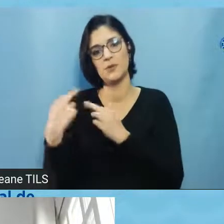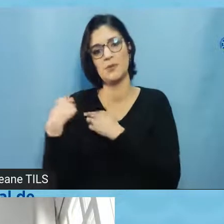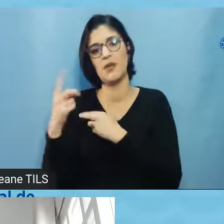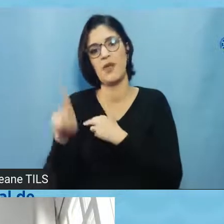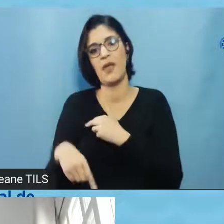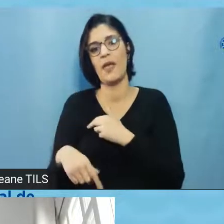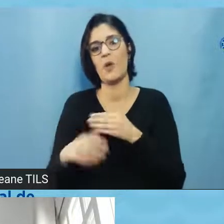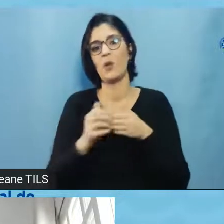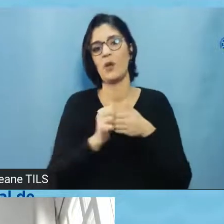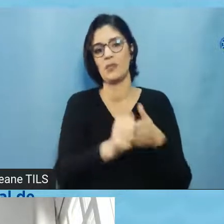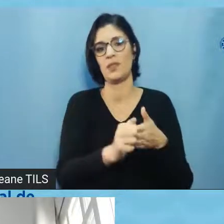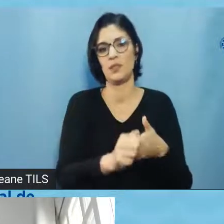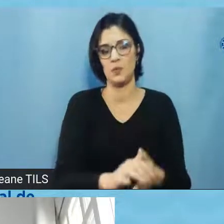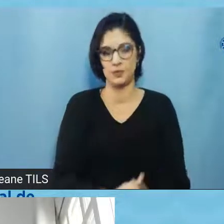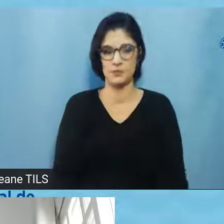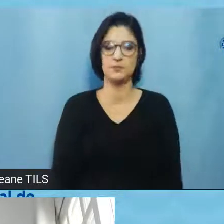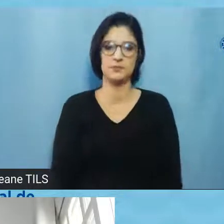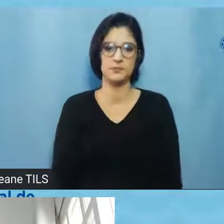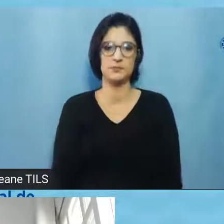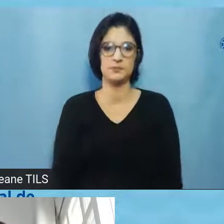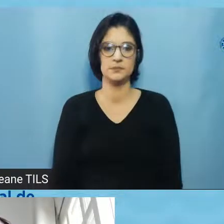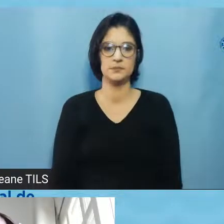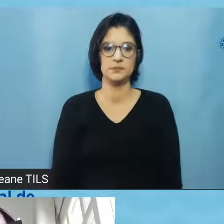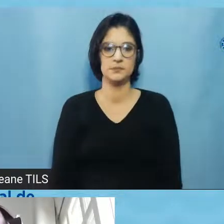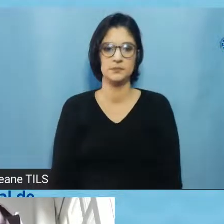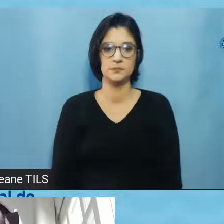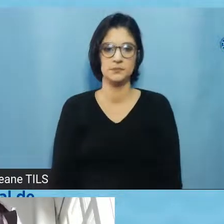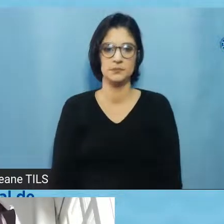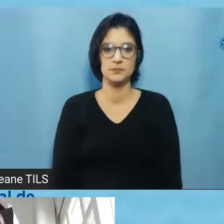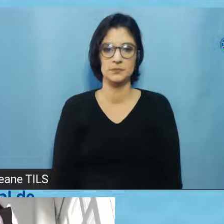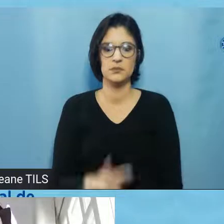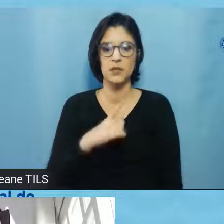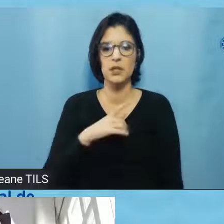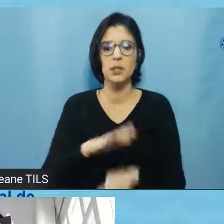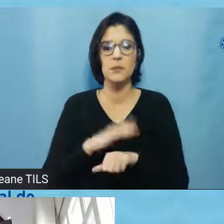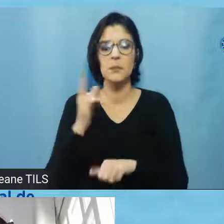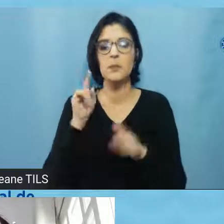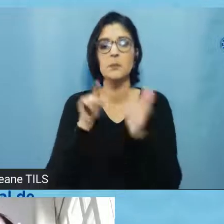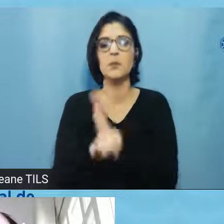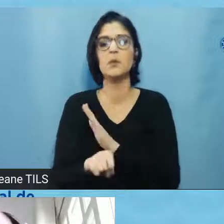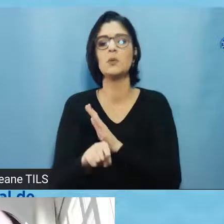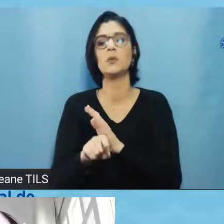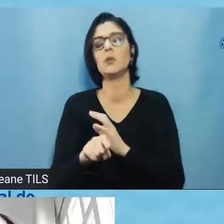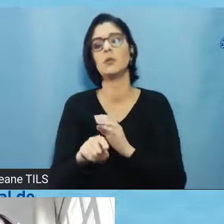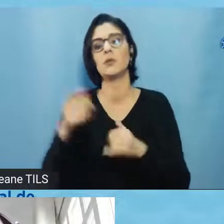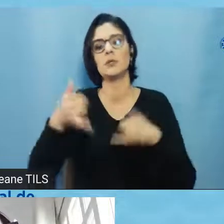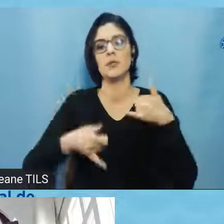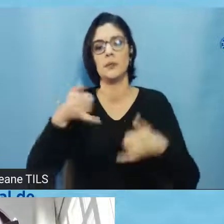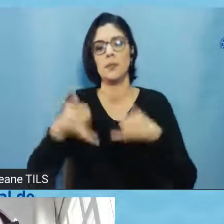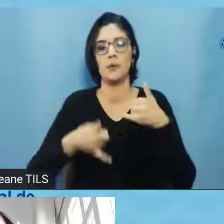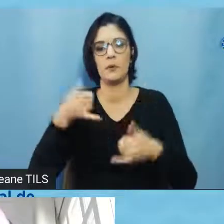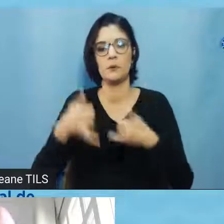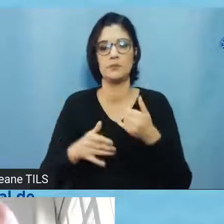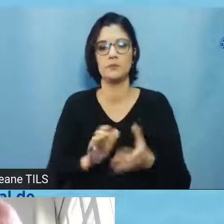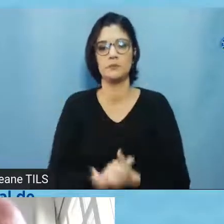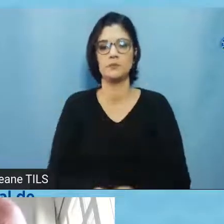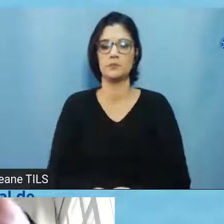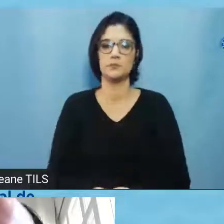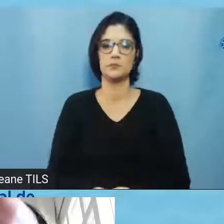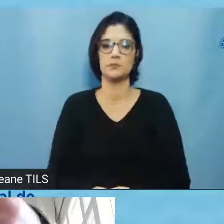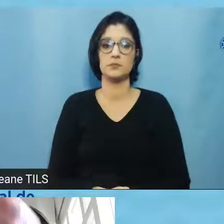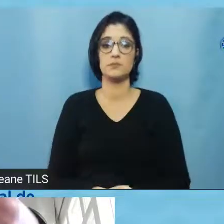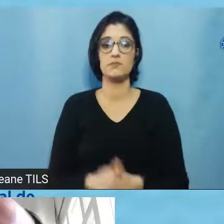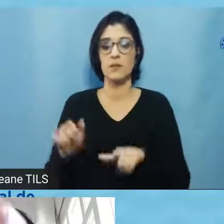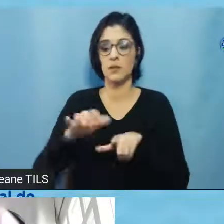estudante. Tá certo. Nós temos mais uma pergunta da professora Isabel Razia. Então, a pergunta, né, que na área de ciências